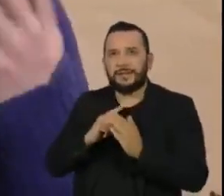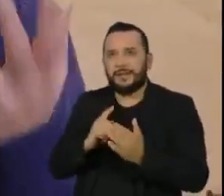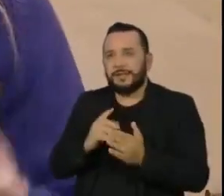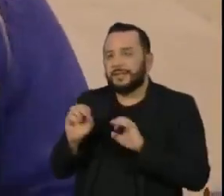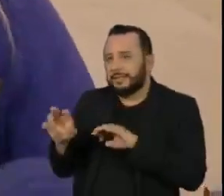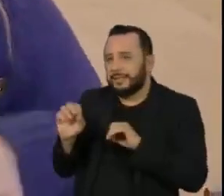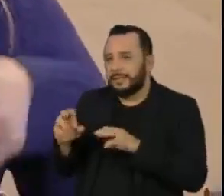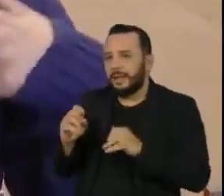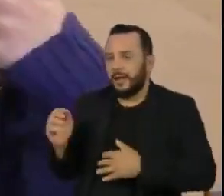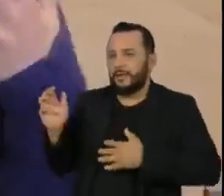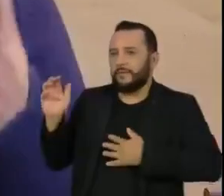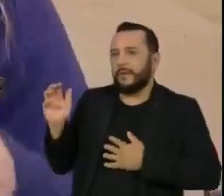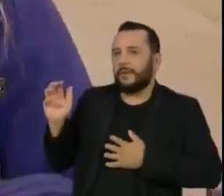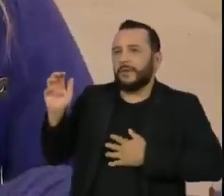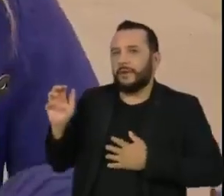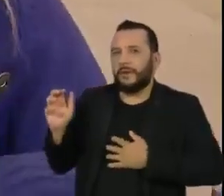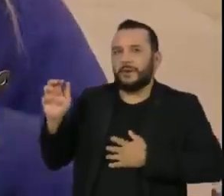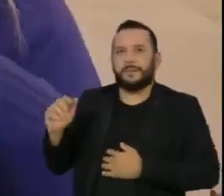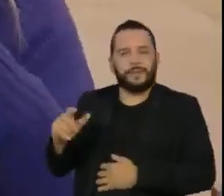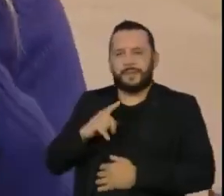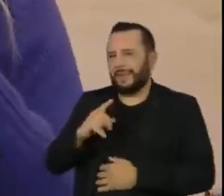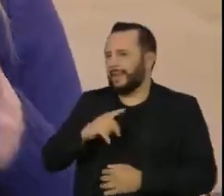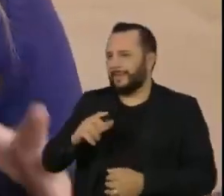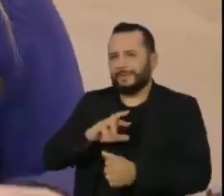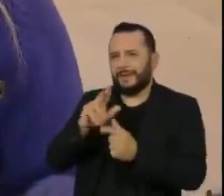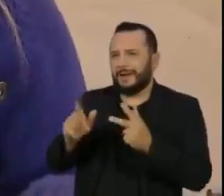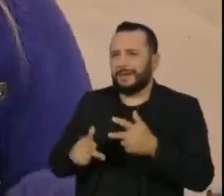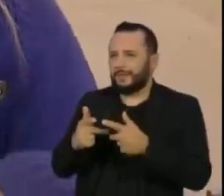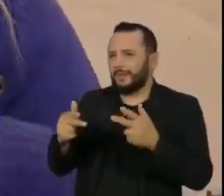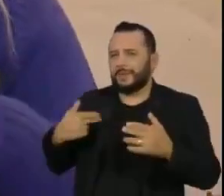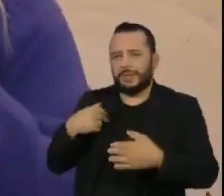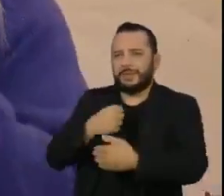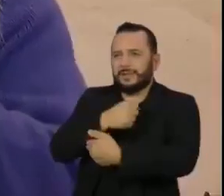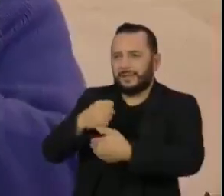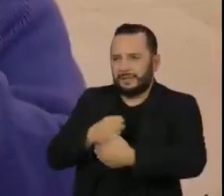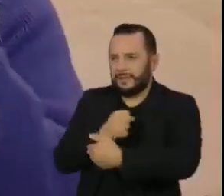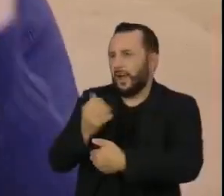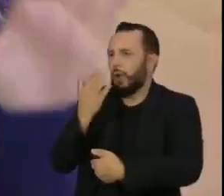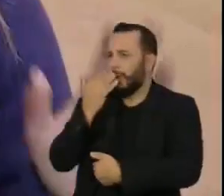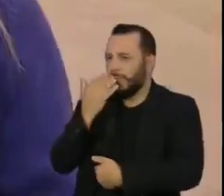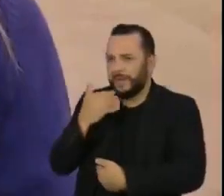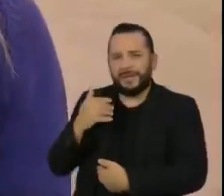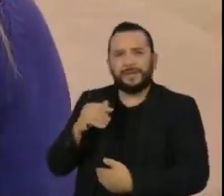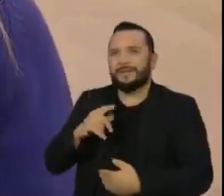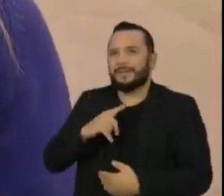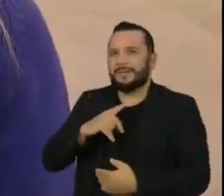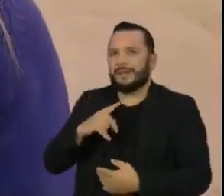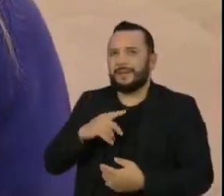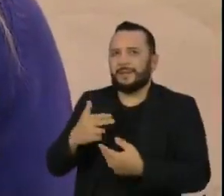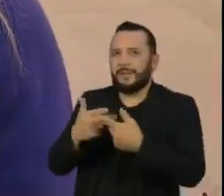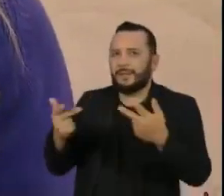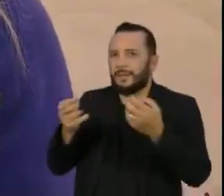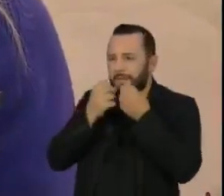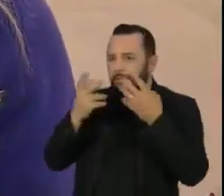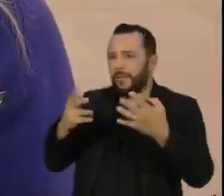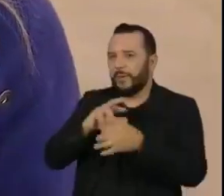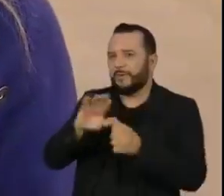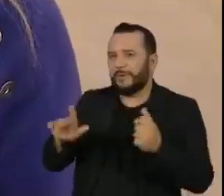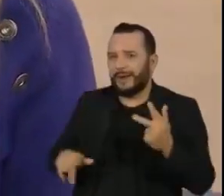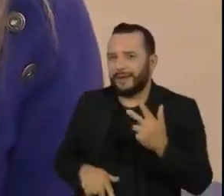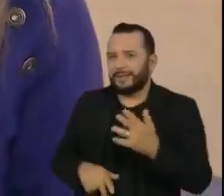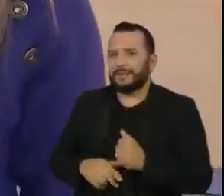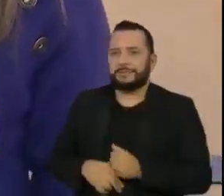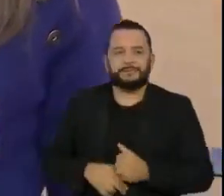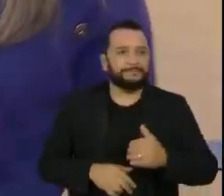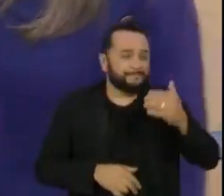com dois dobrados, circulador de fulô, vai ter quadro culinário com a Leia Baiana, tá recheado de coisa boa. Tá certo. Muito